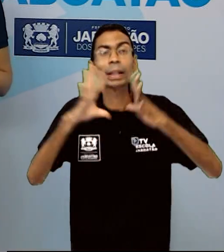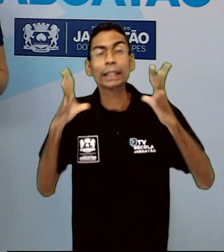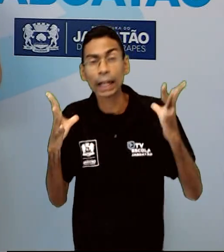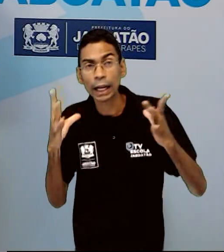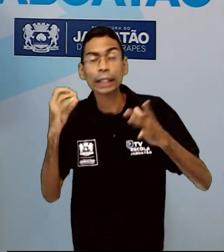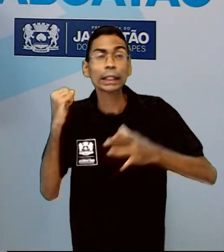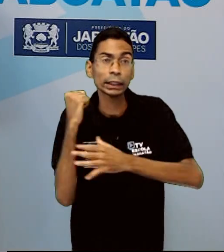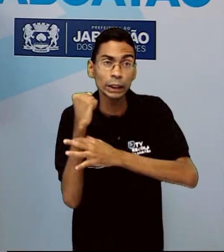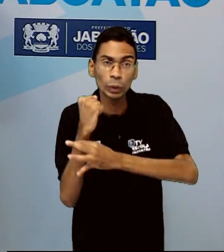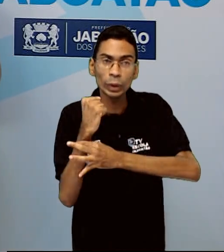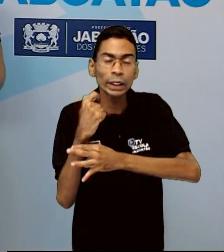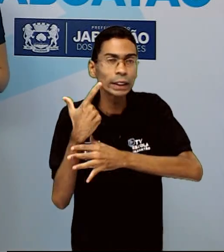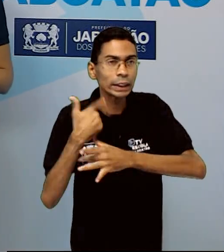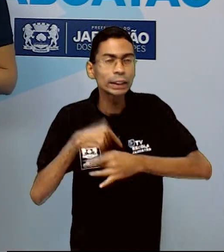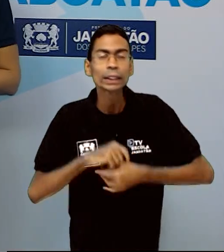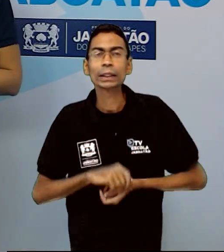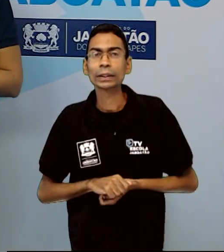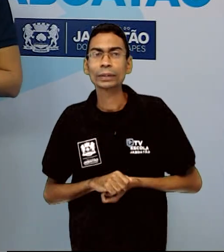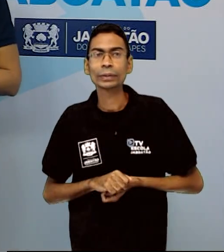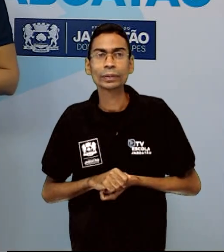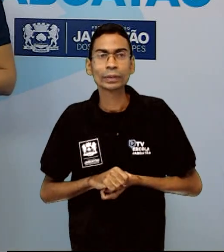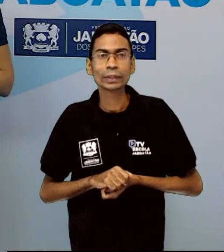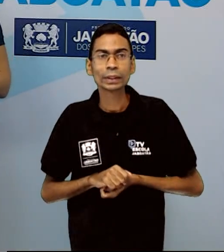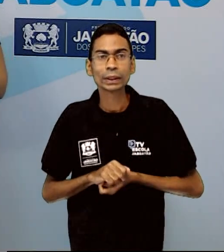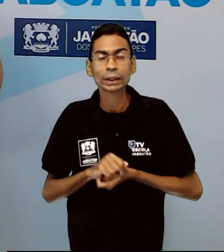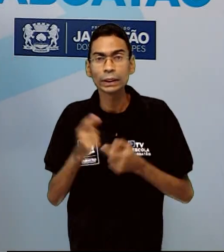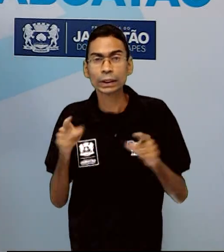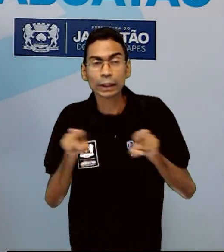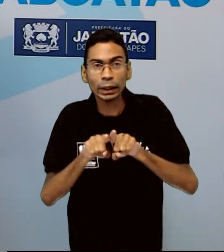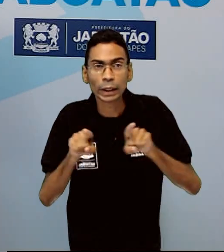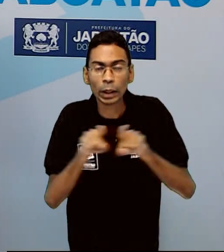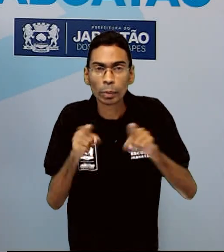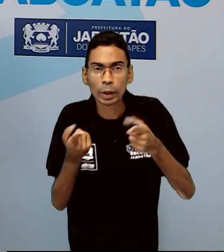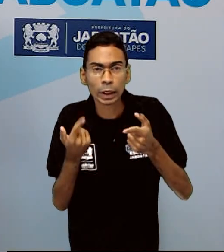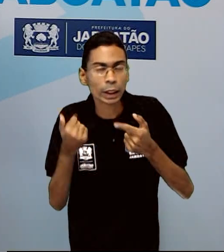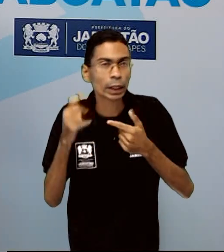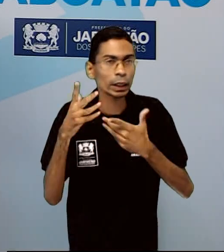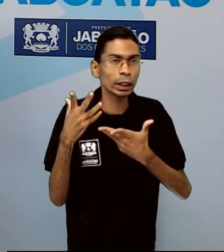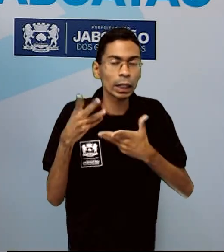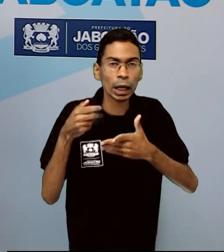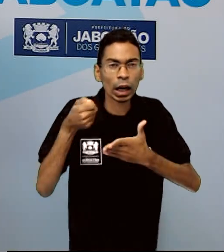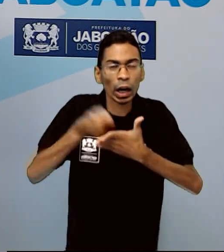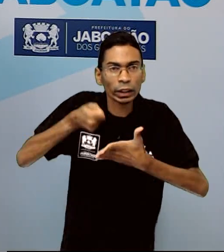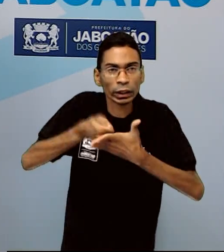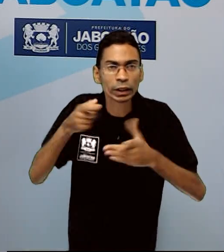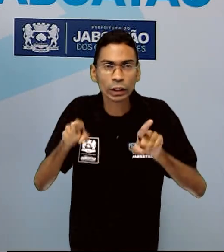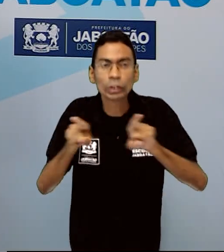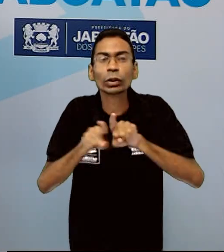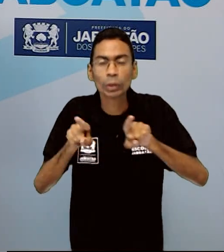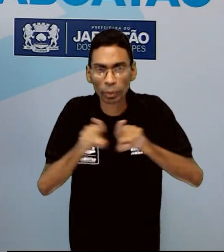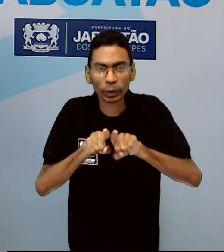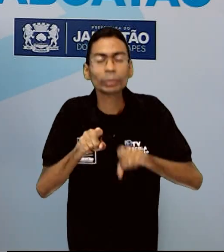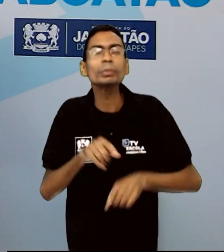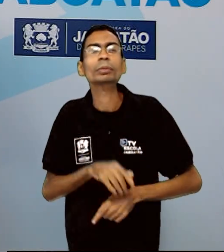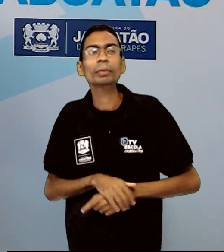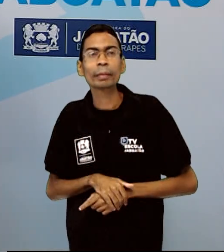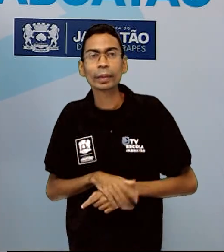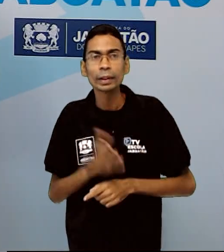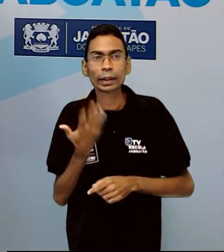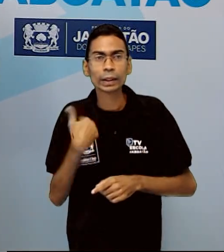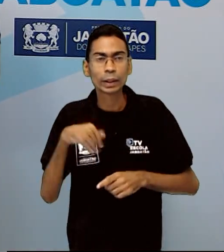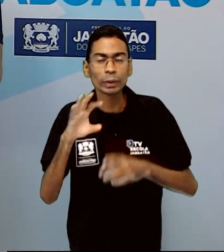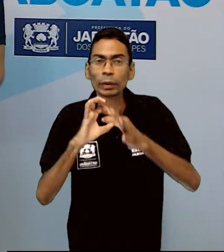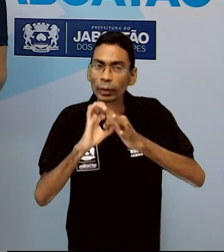resistência a opressão. E no artigo 4º, ele versa sobre a liberdade, ela consiste em